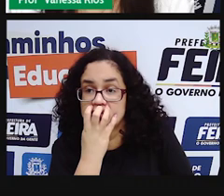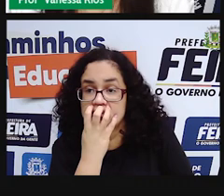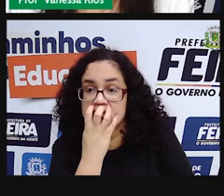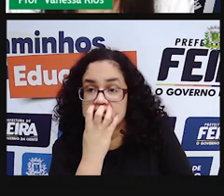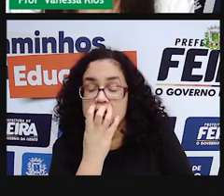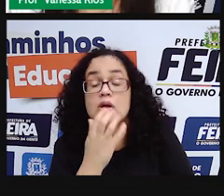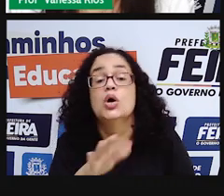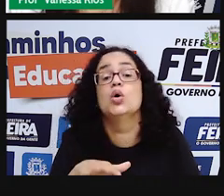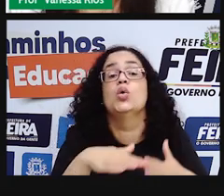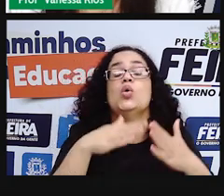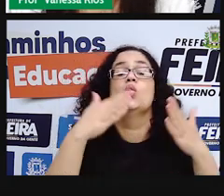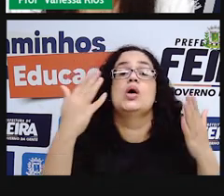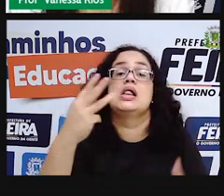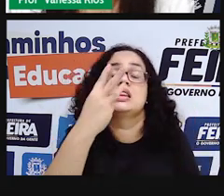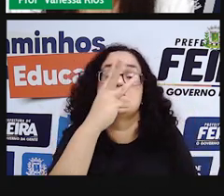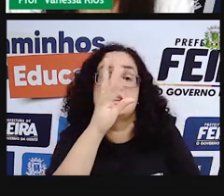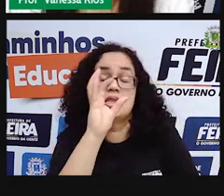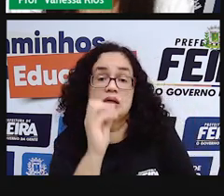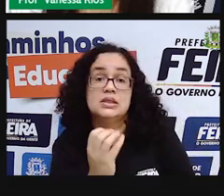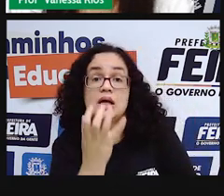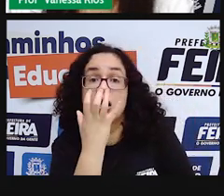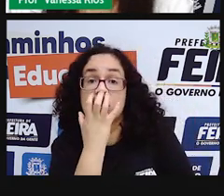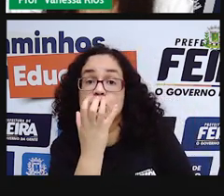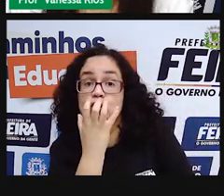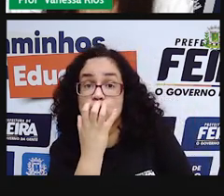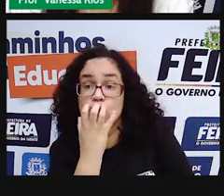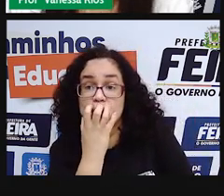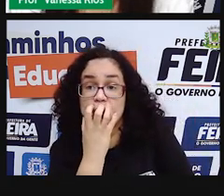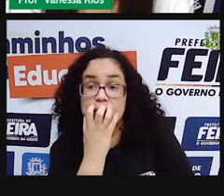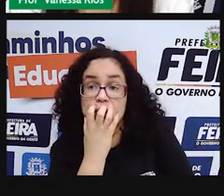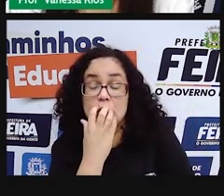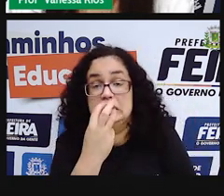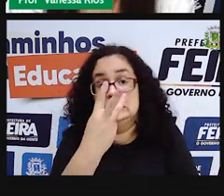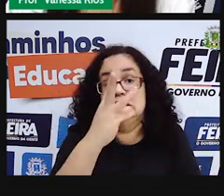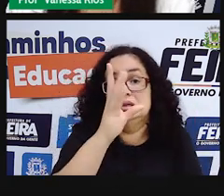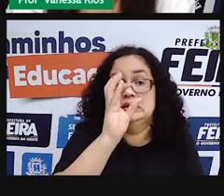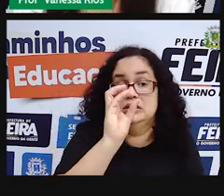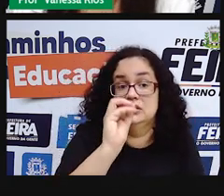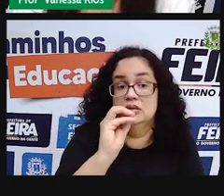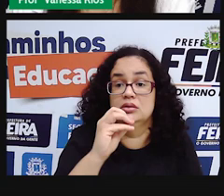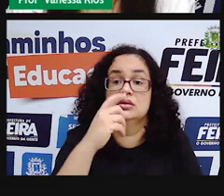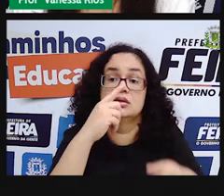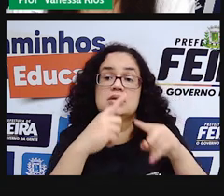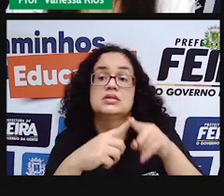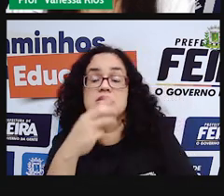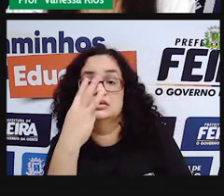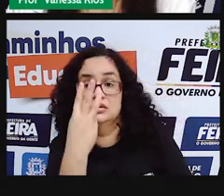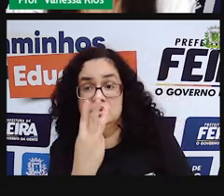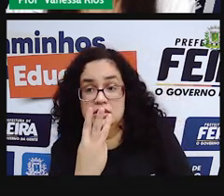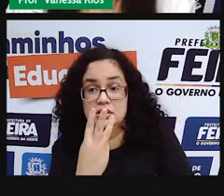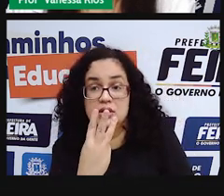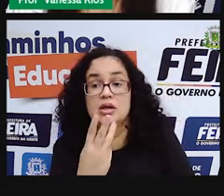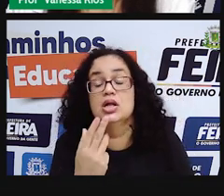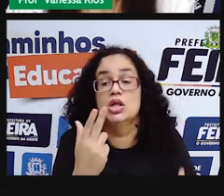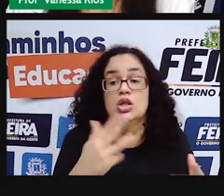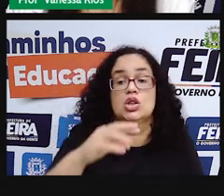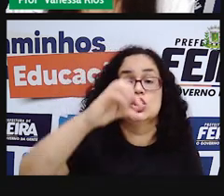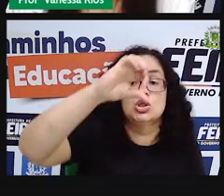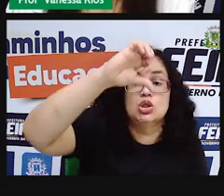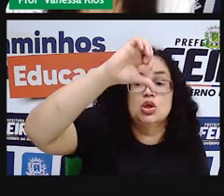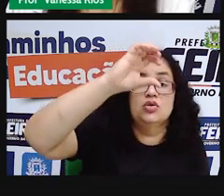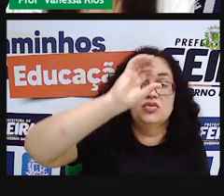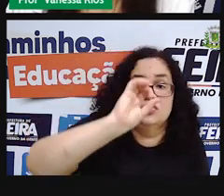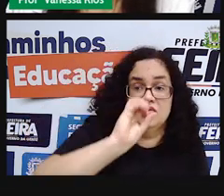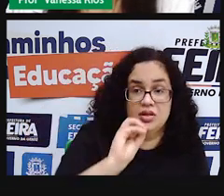quando for trinta cachorros? Ó, trinta. Trinta vezes três, noventa.